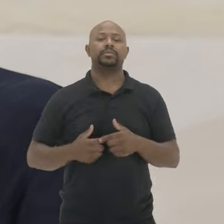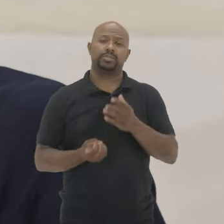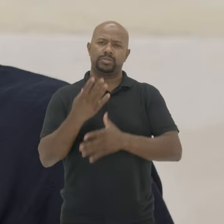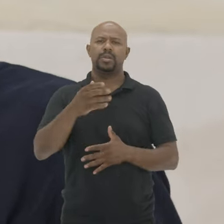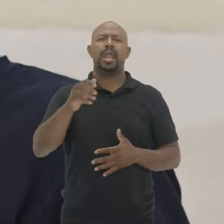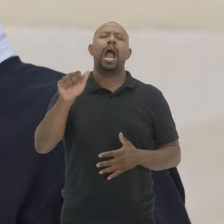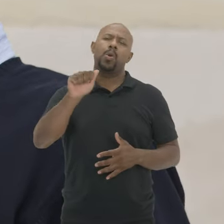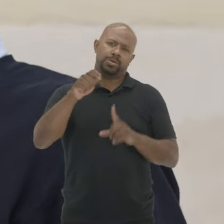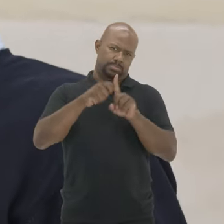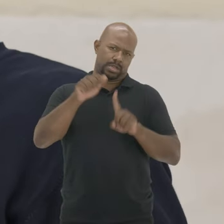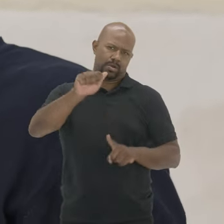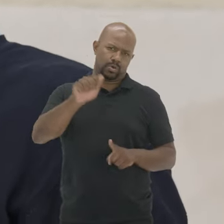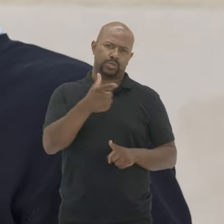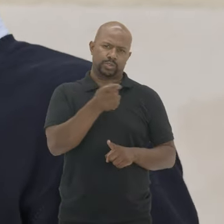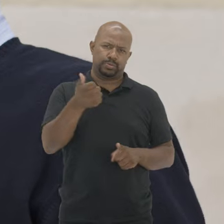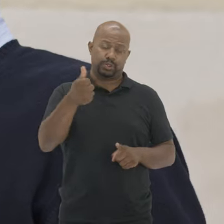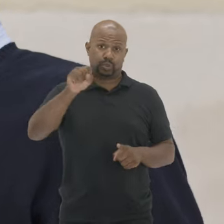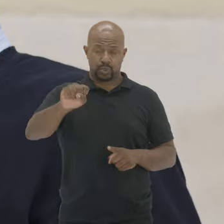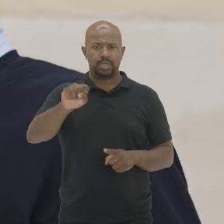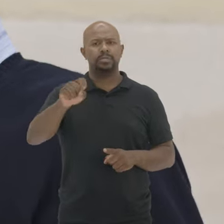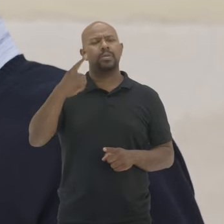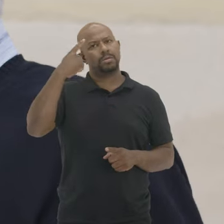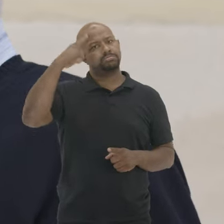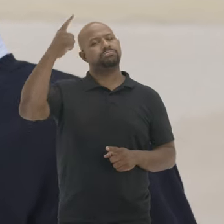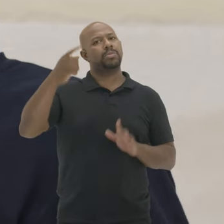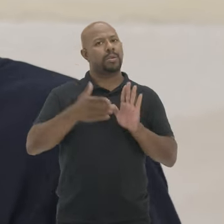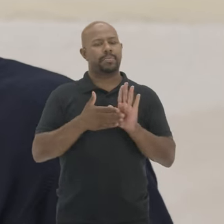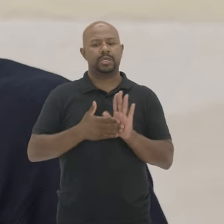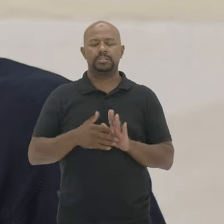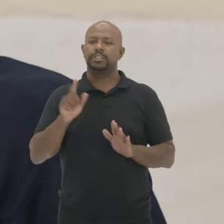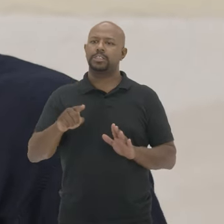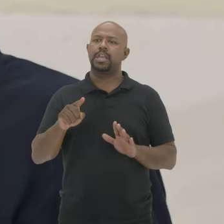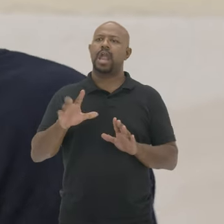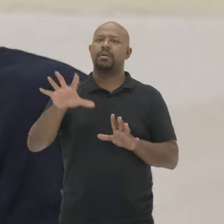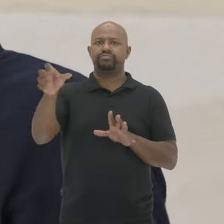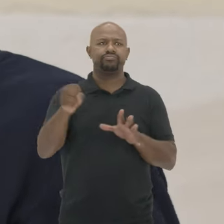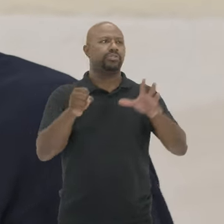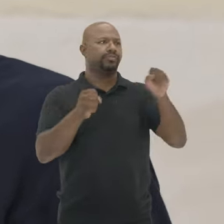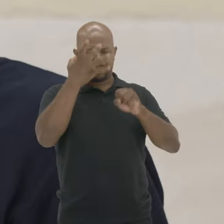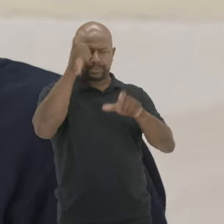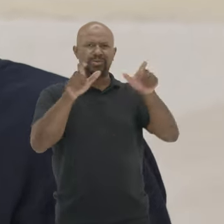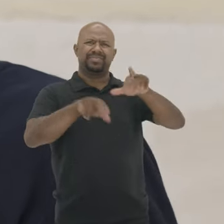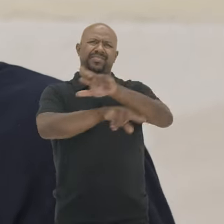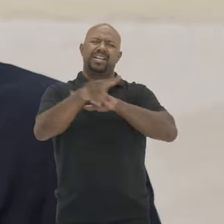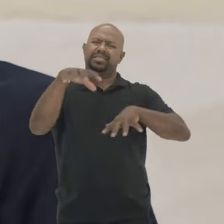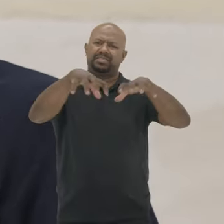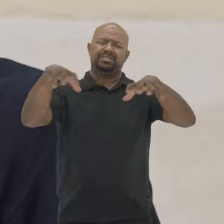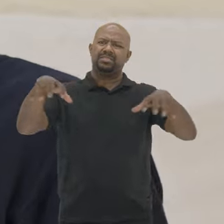O Memória Ativa surgiu Em agosto de 2018 Com o propósito Que é reunindo pessoas De